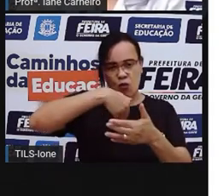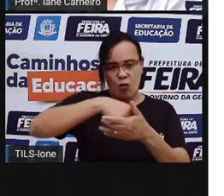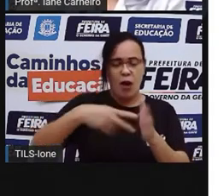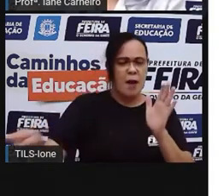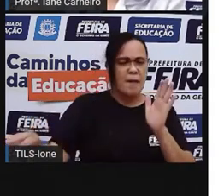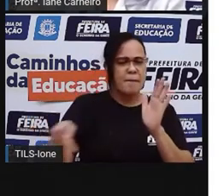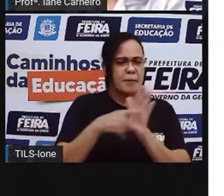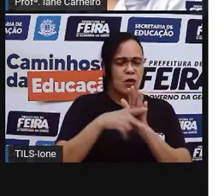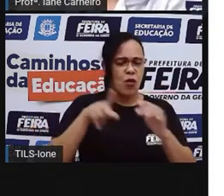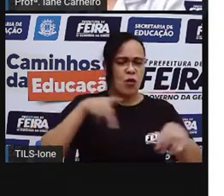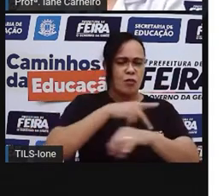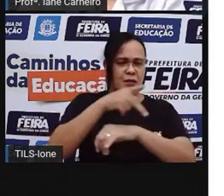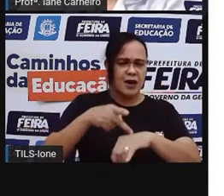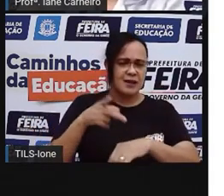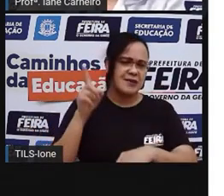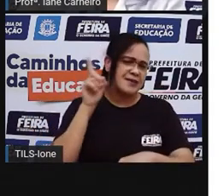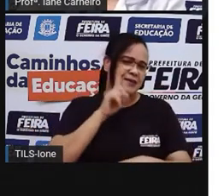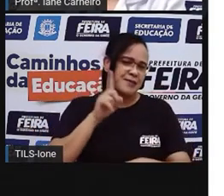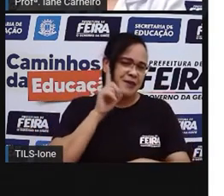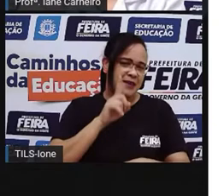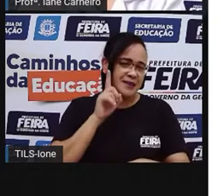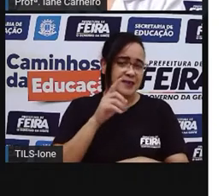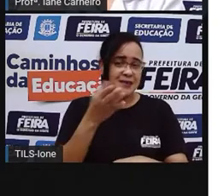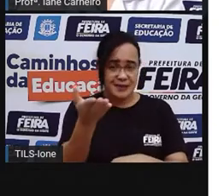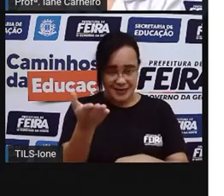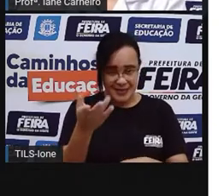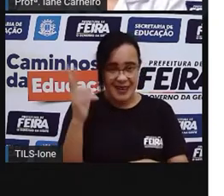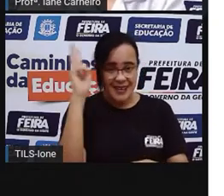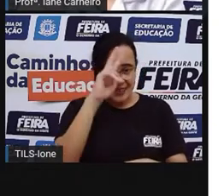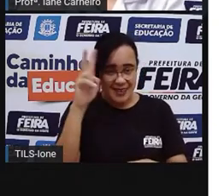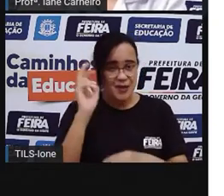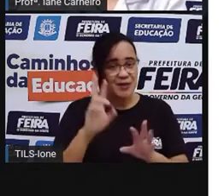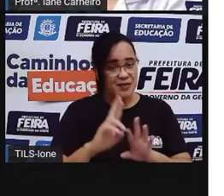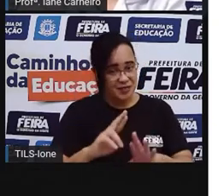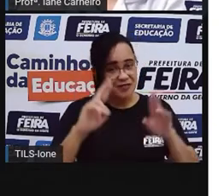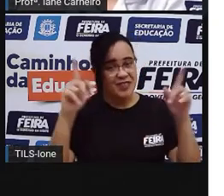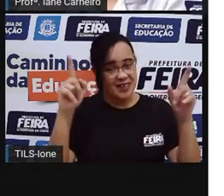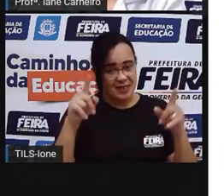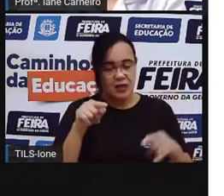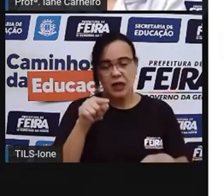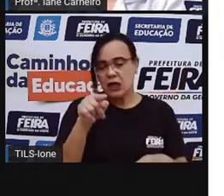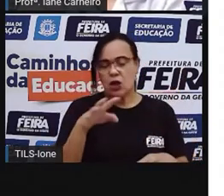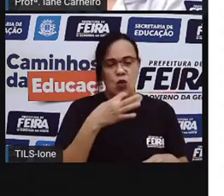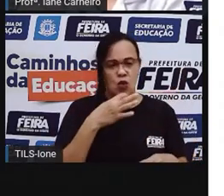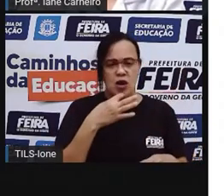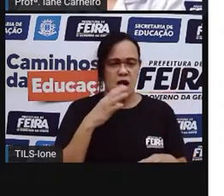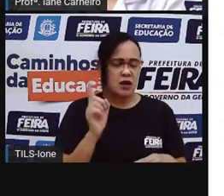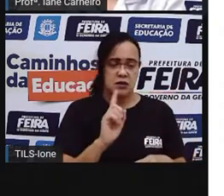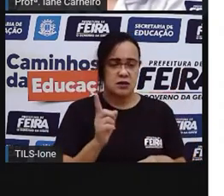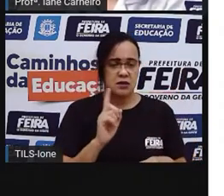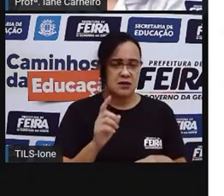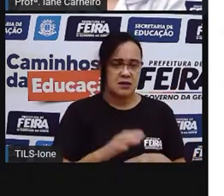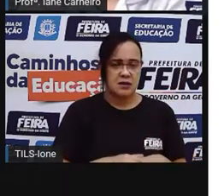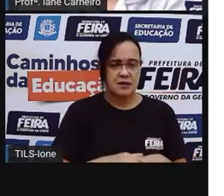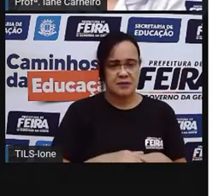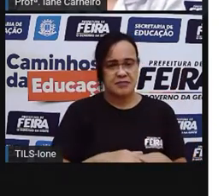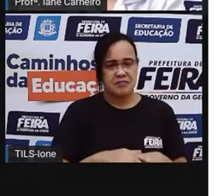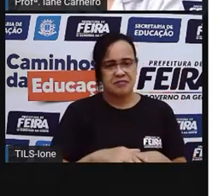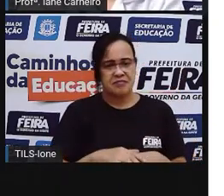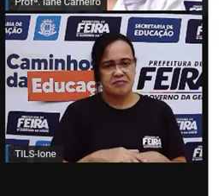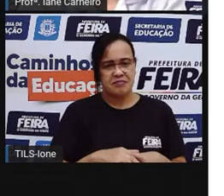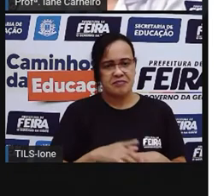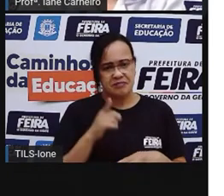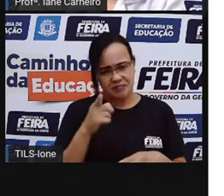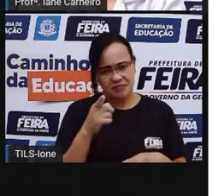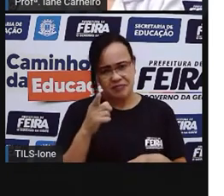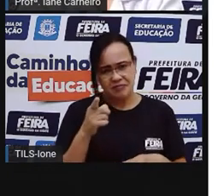Bem diferente da nossa bola de futebol. Então, a Pro não entende muito desse futebol. Ela é bem... A Pro